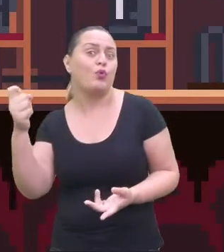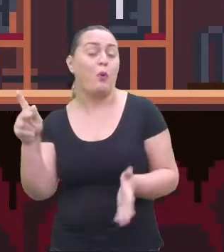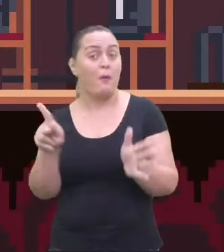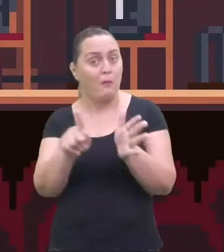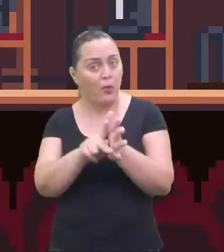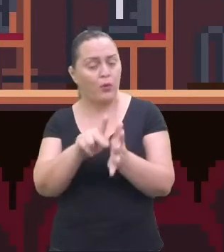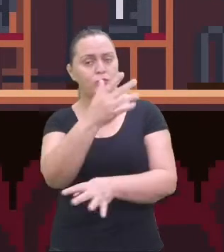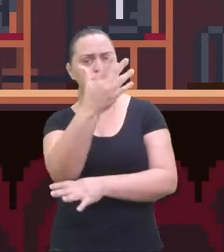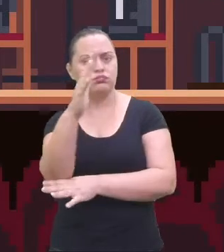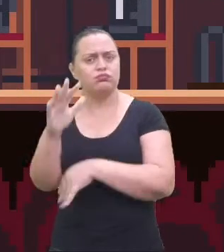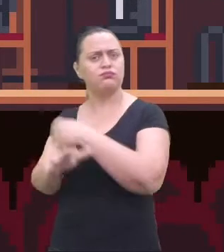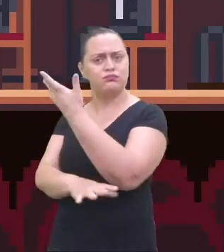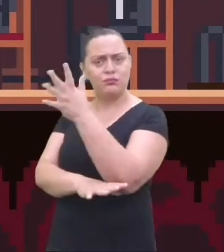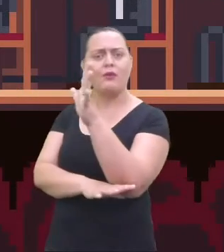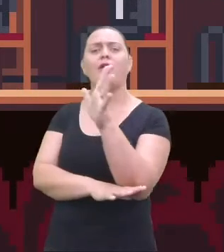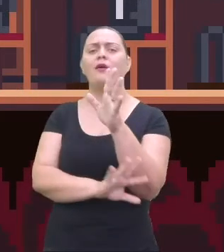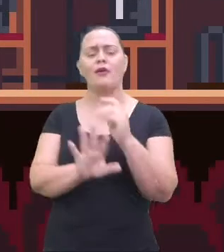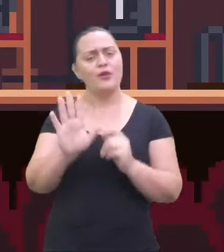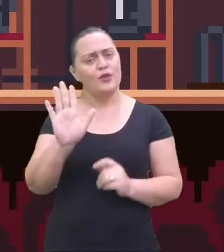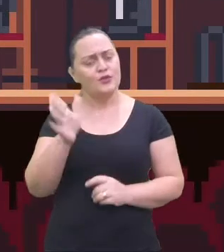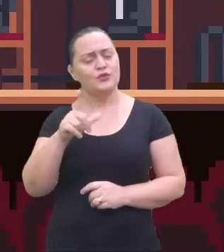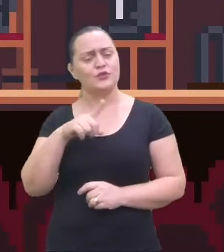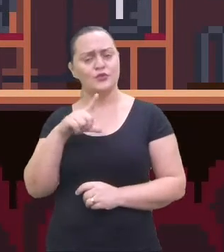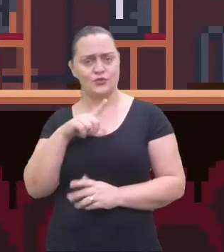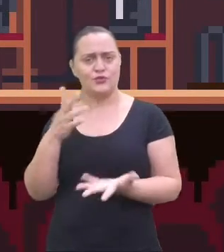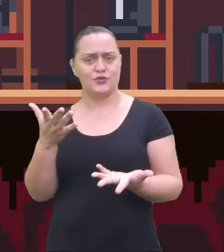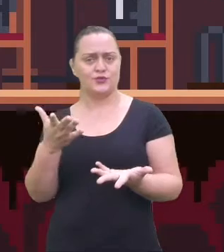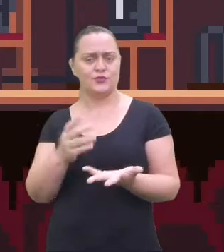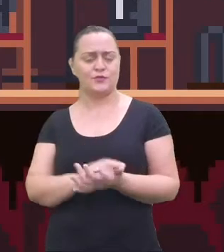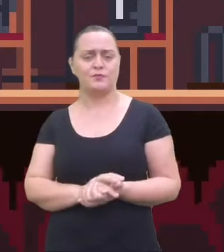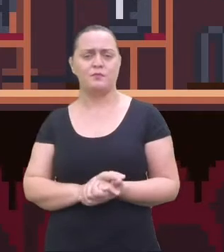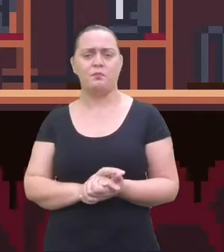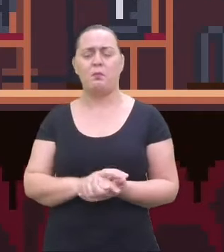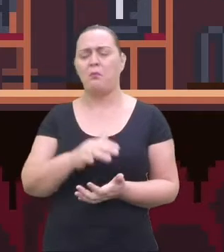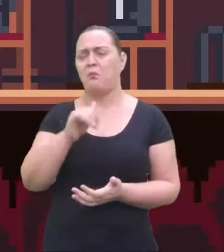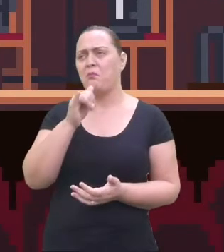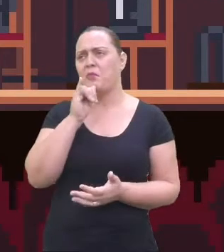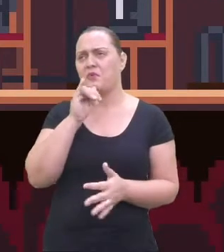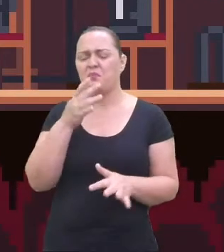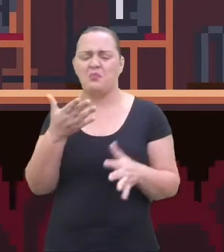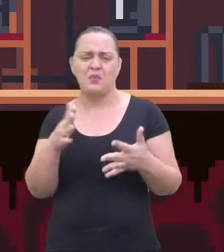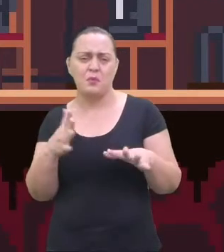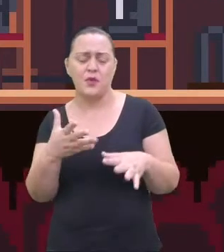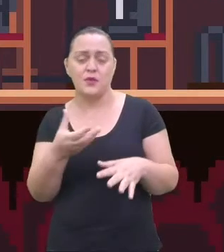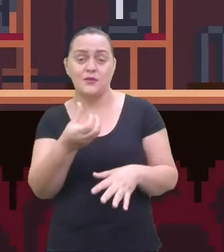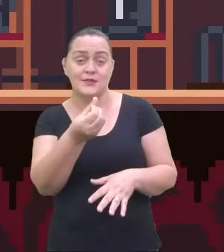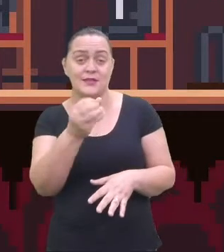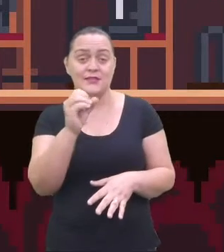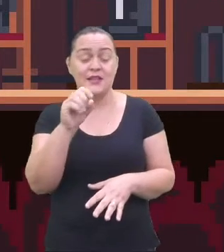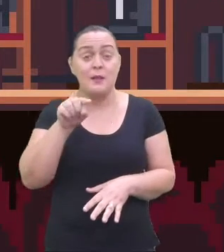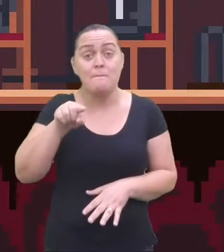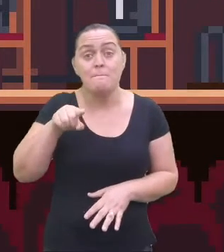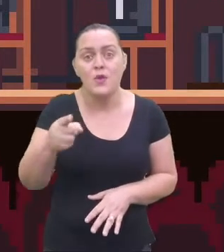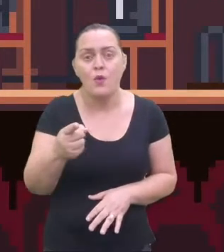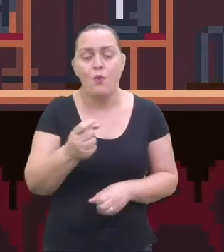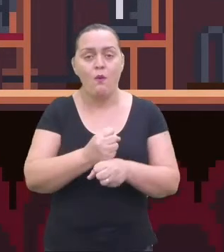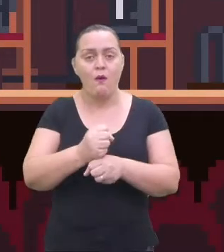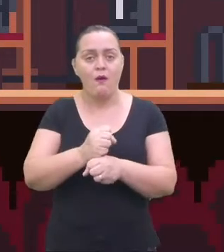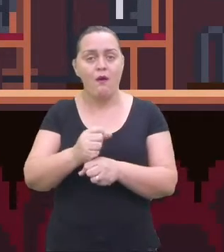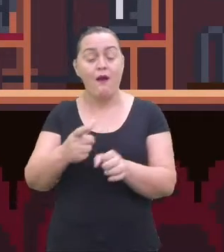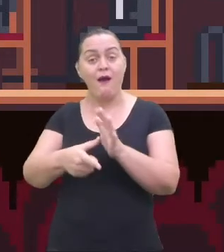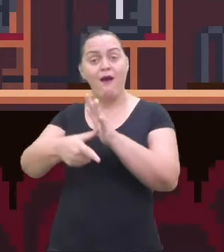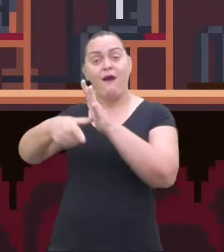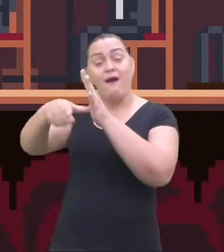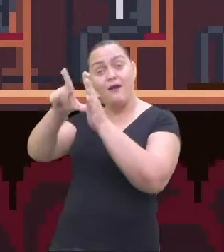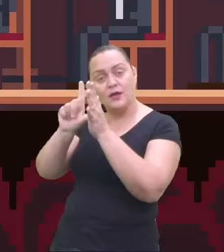Cerca de, ah, vamos falar assim, cerca do ano de 60 mil antes de Cristo. Olha, o